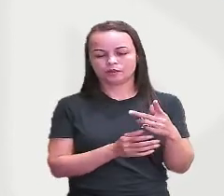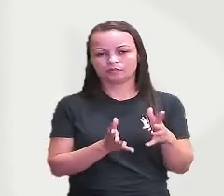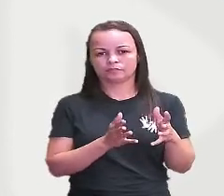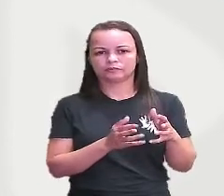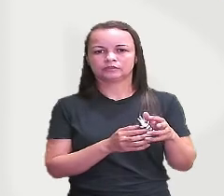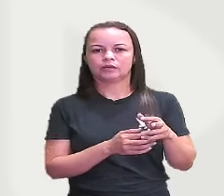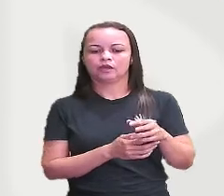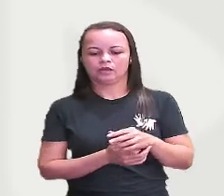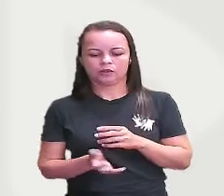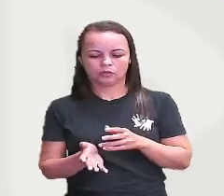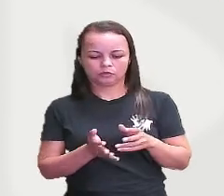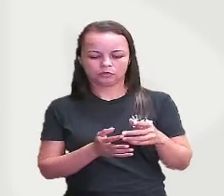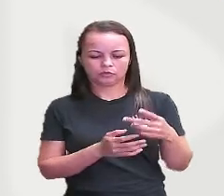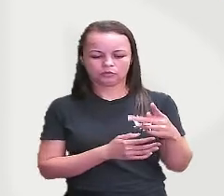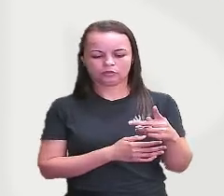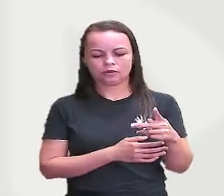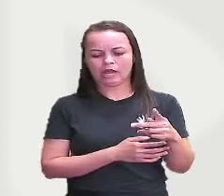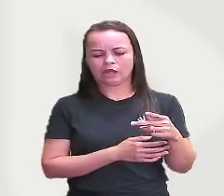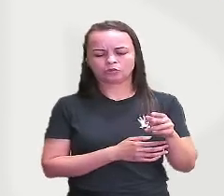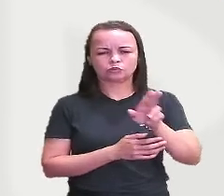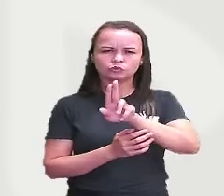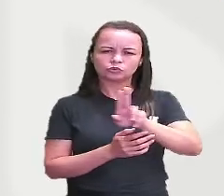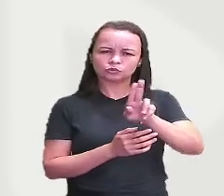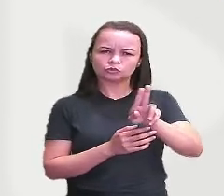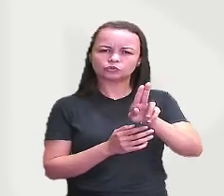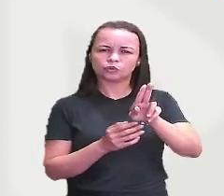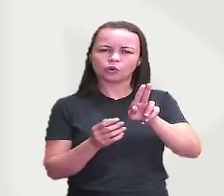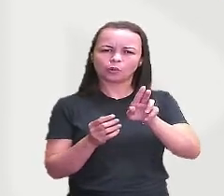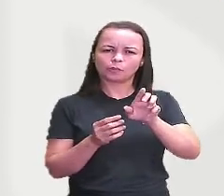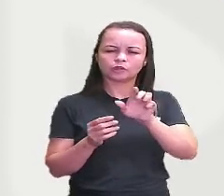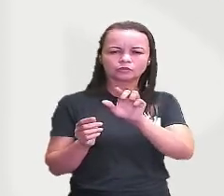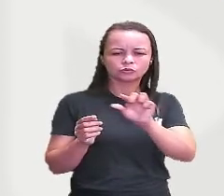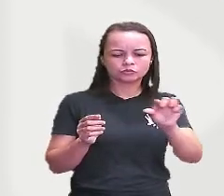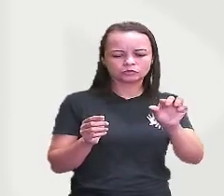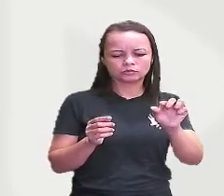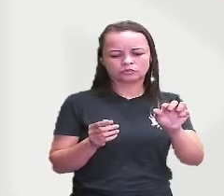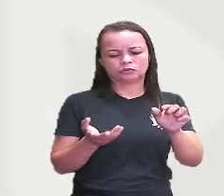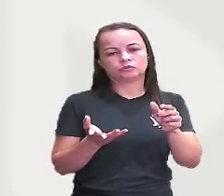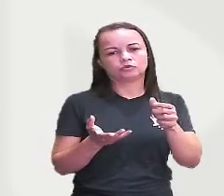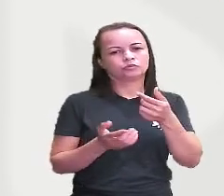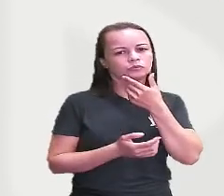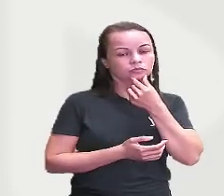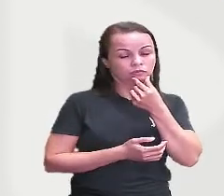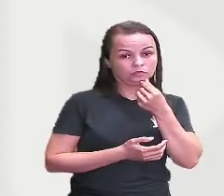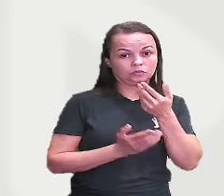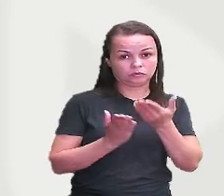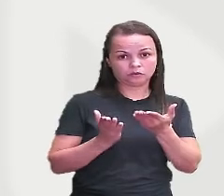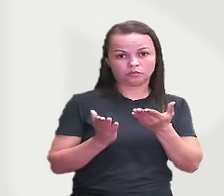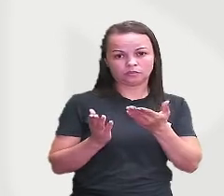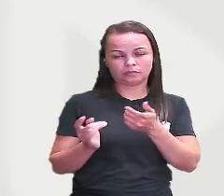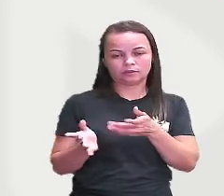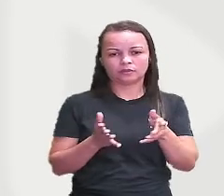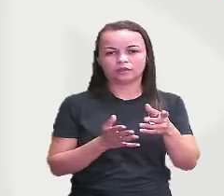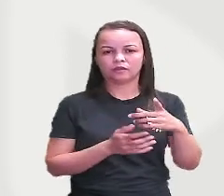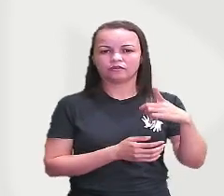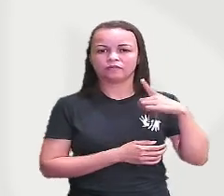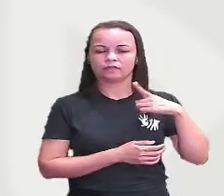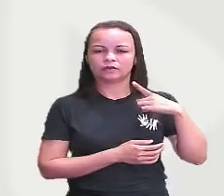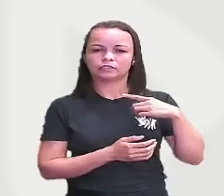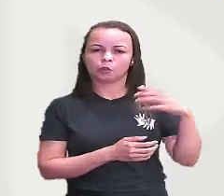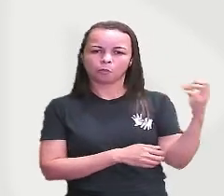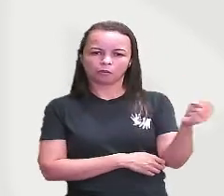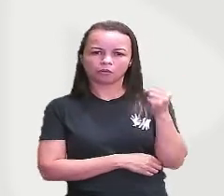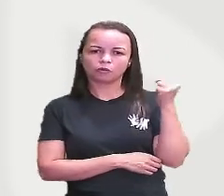ao Roger Ducos ele ele vai tomar o poder e esse